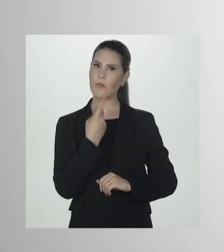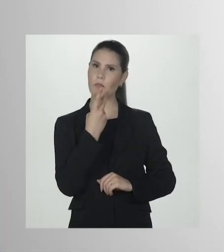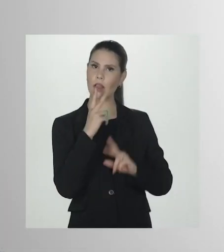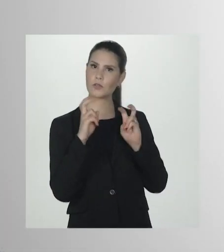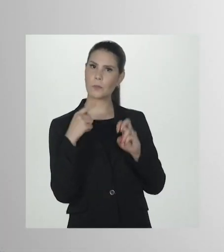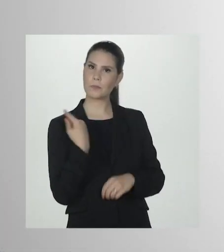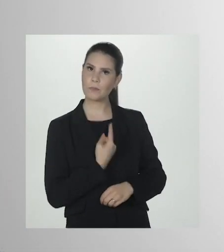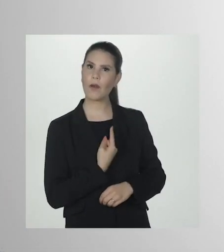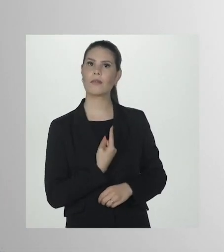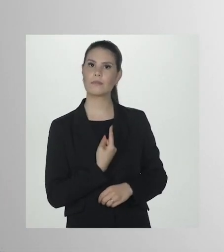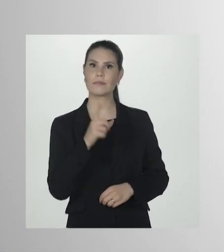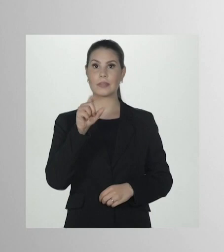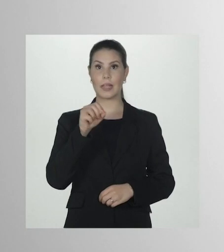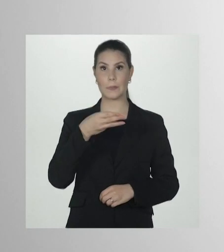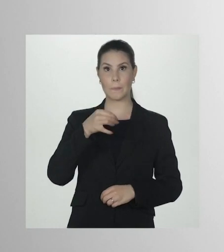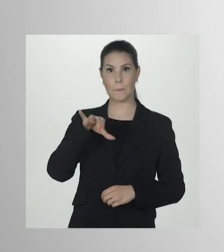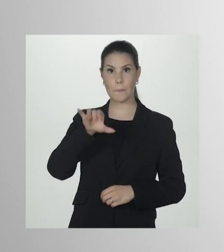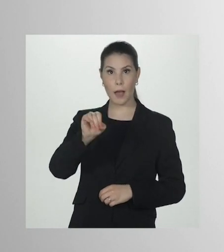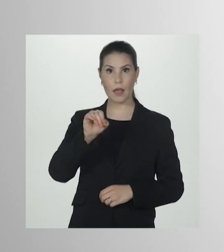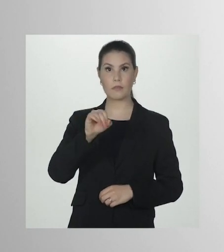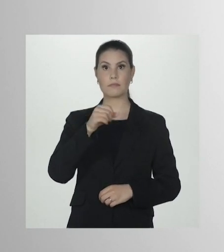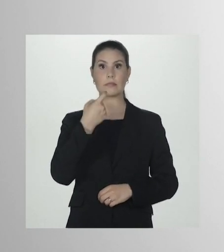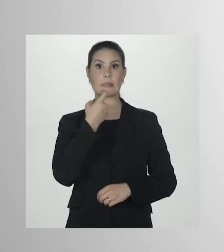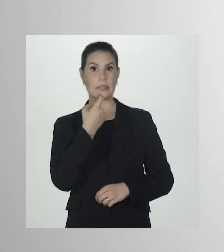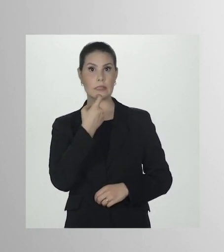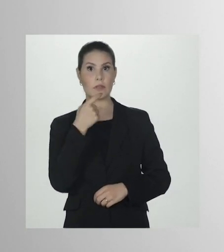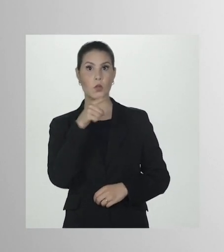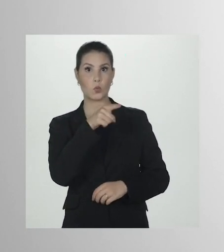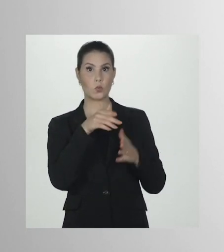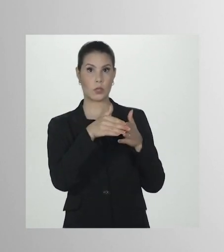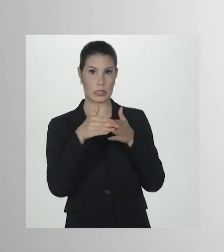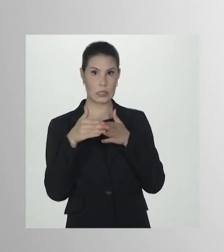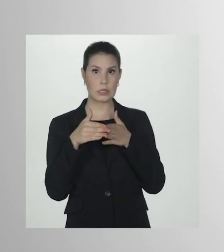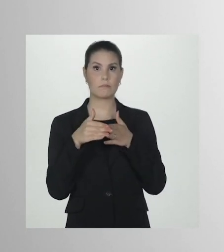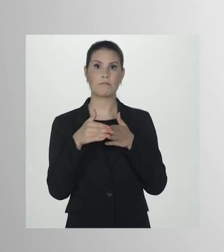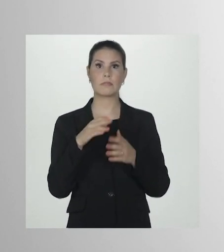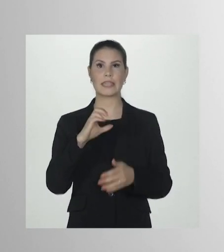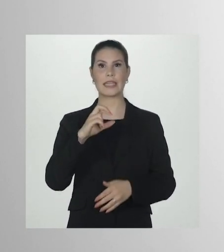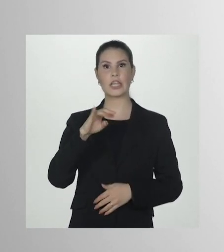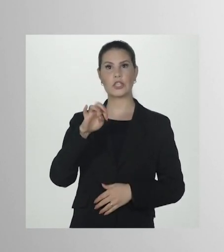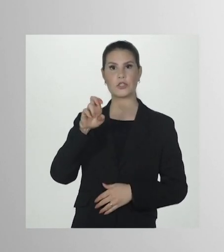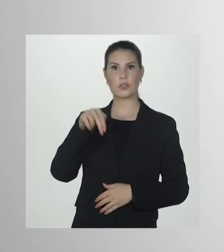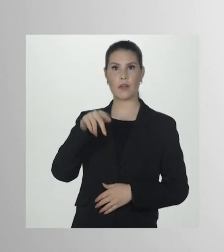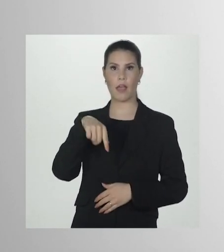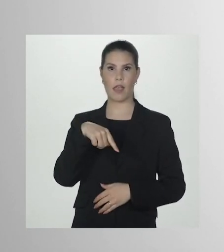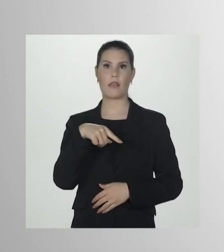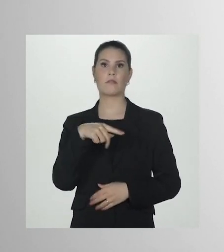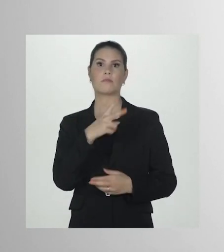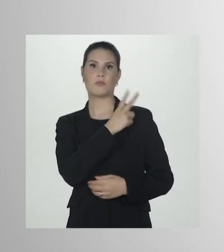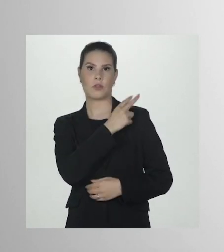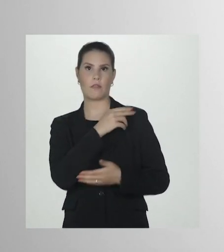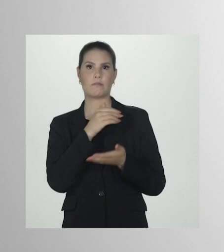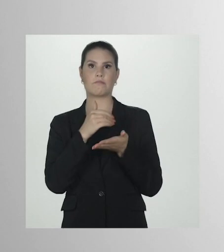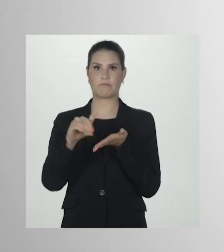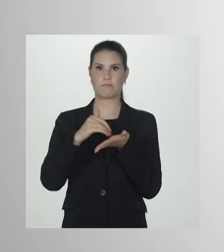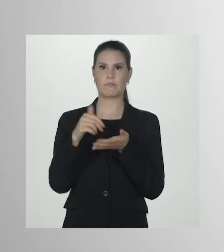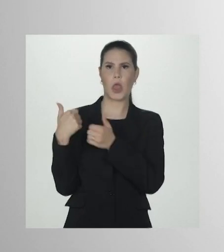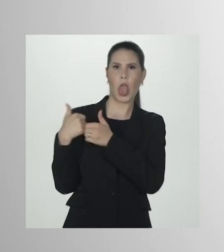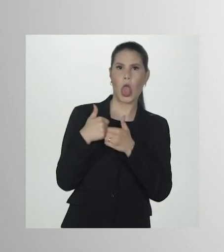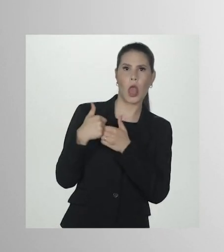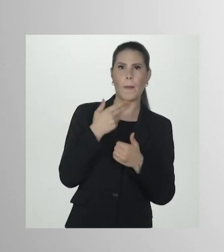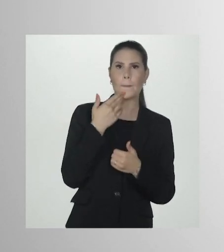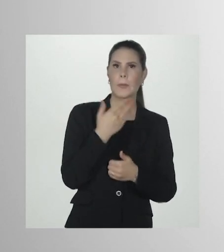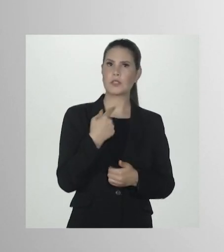Vamos falar sobre nós. 10 de maio, prefeito. Sexta-feira, tu tava em licença. E o Christian, teu chefe de gabinete, ficou me